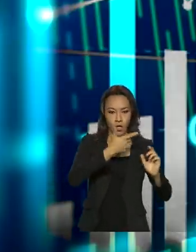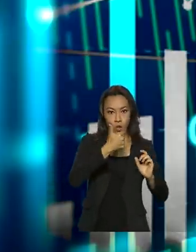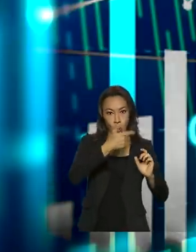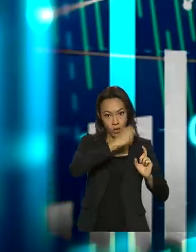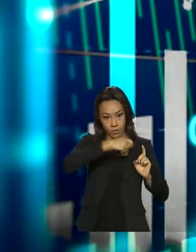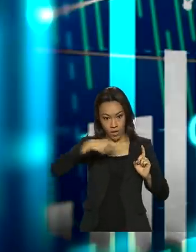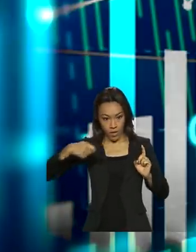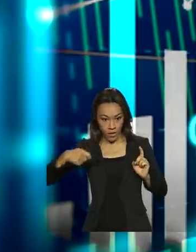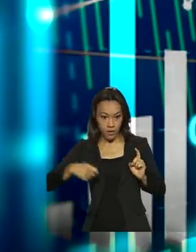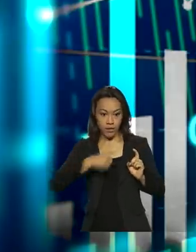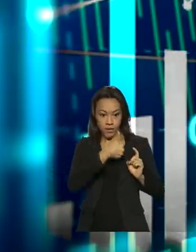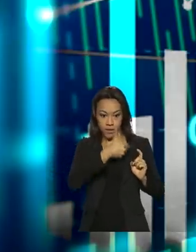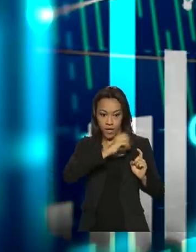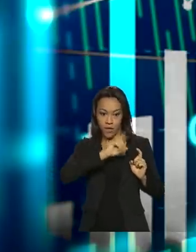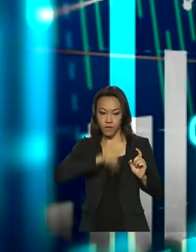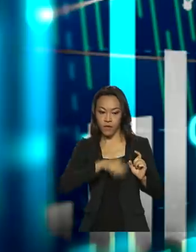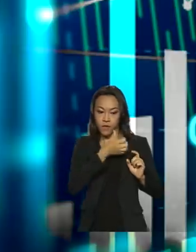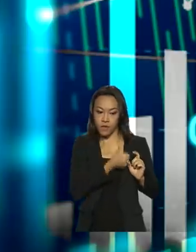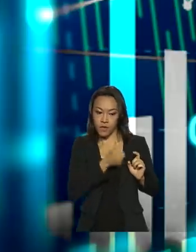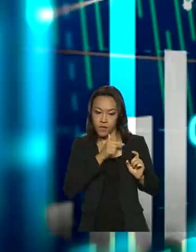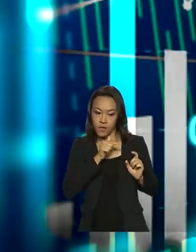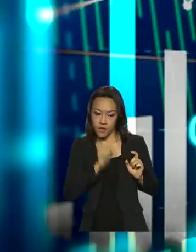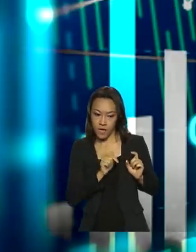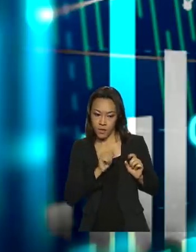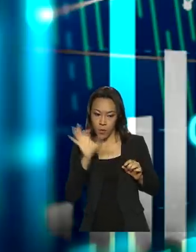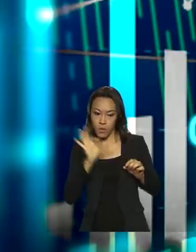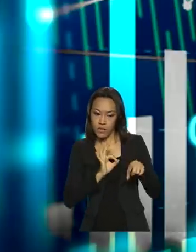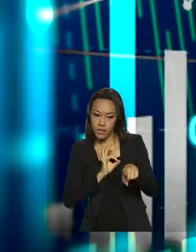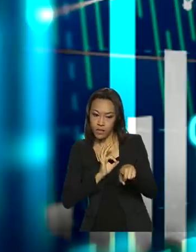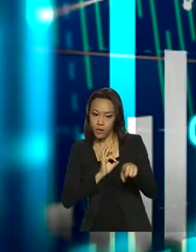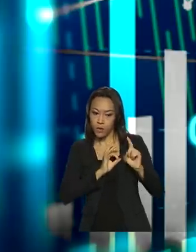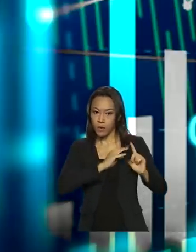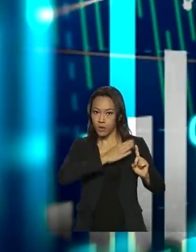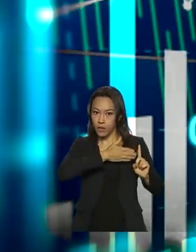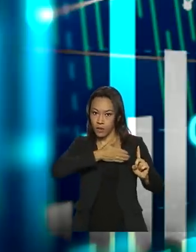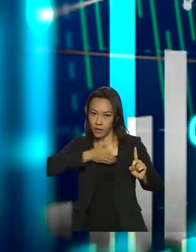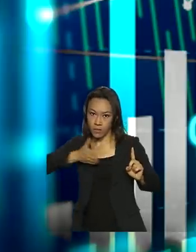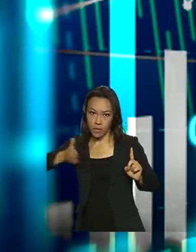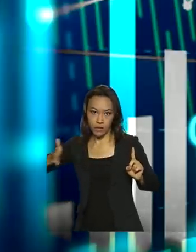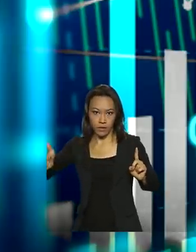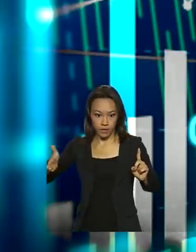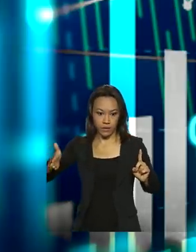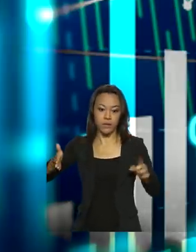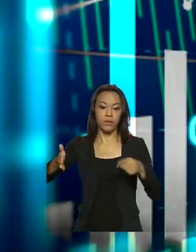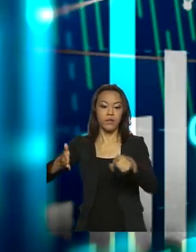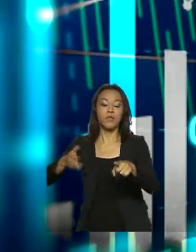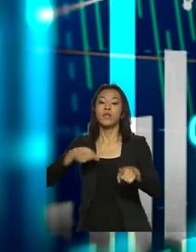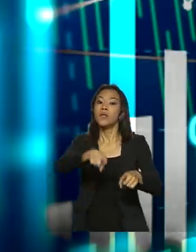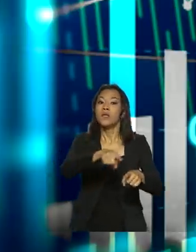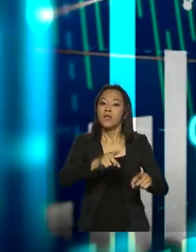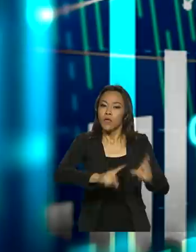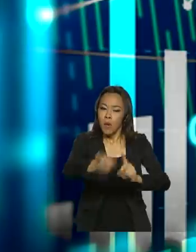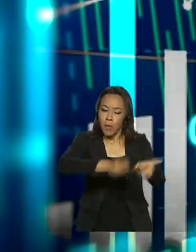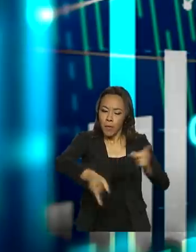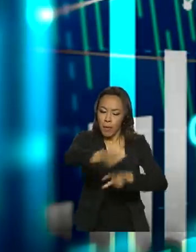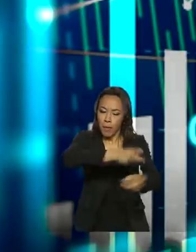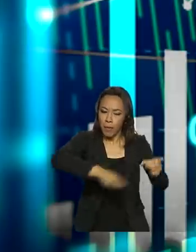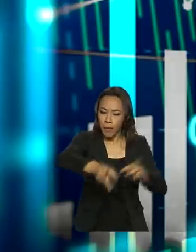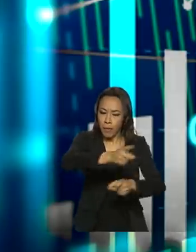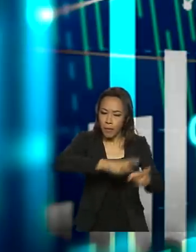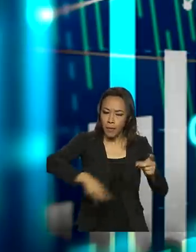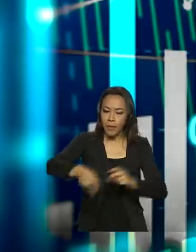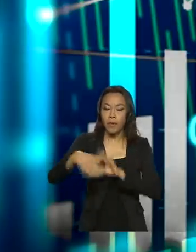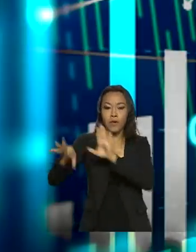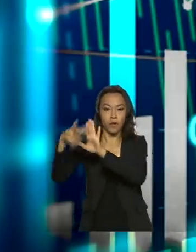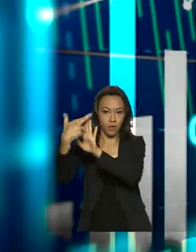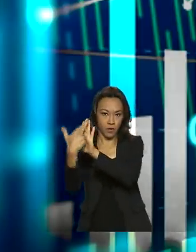em 10,67%. E, o que é pior, de acordo com a expectativa do mercado, segundo o boletim FOX, tal